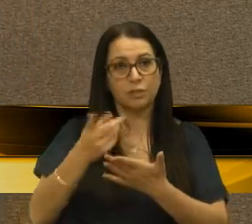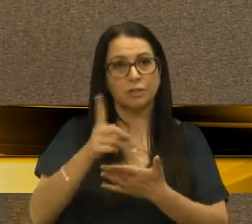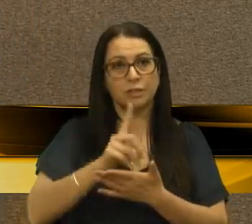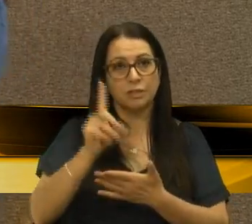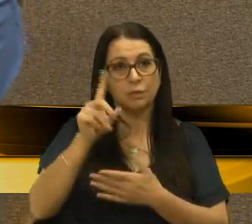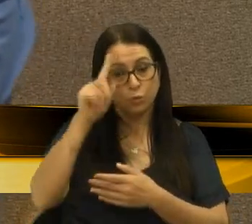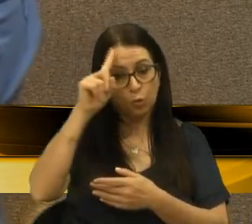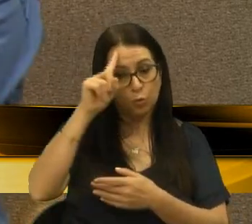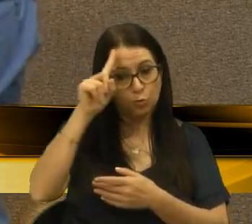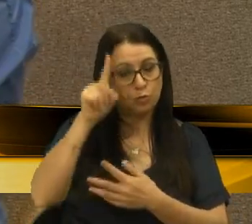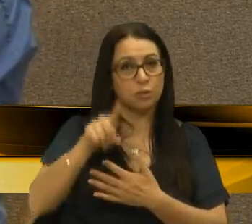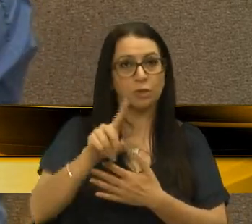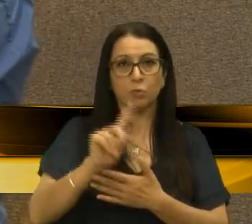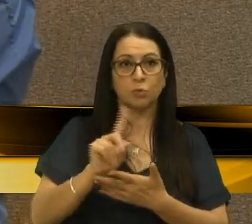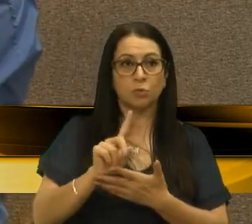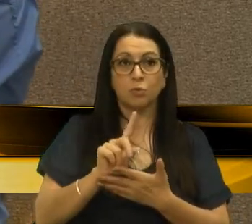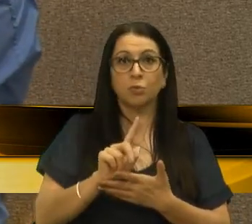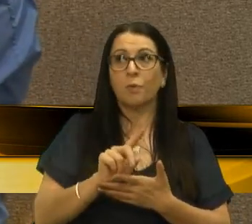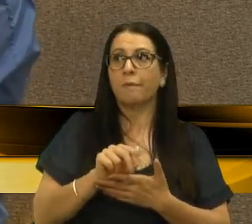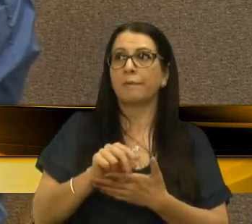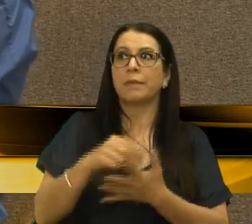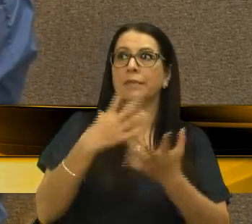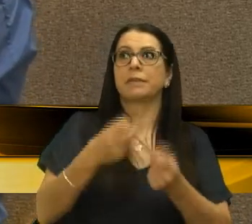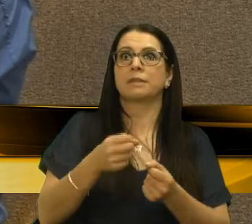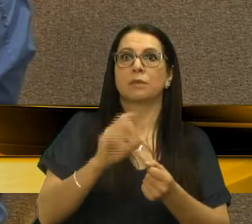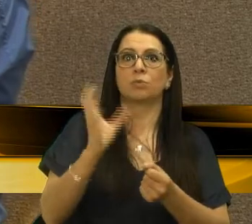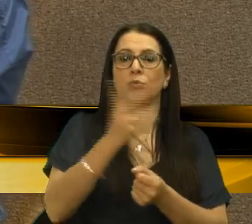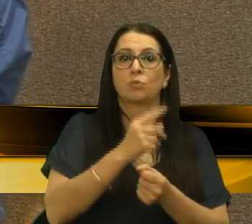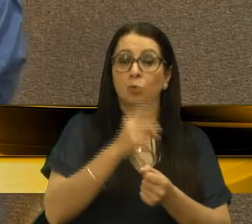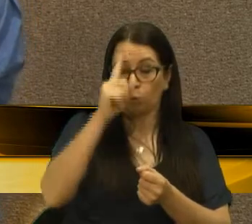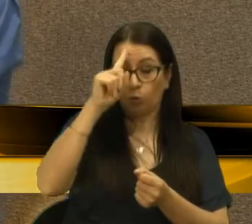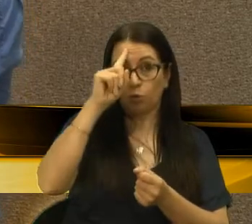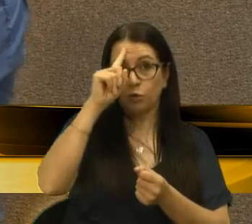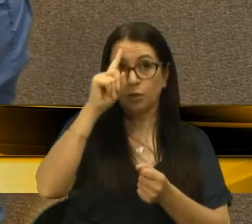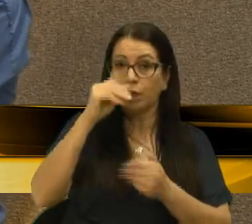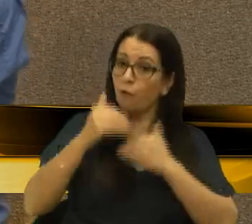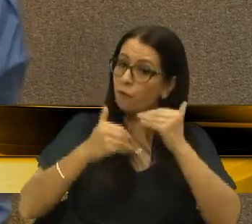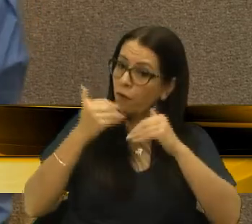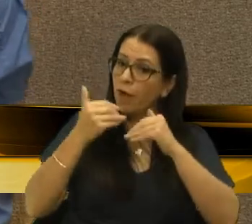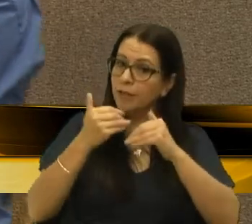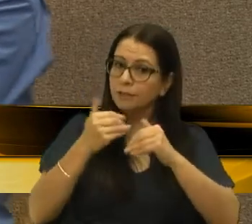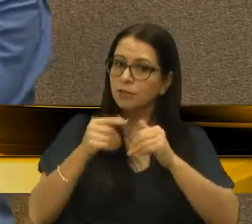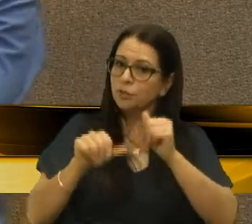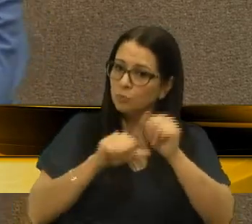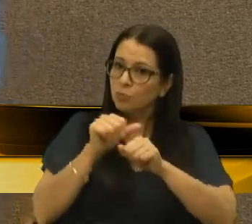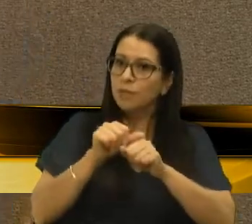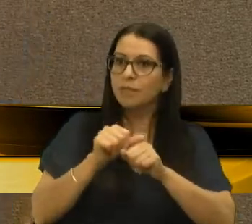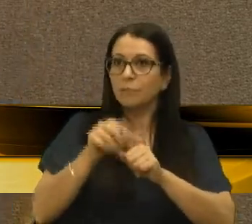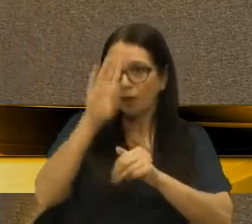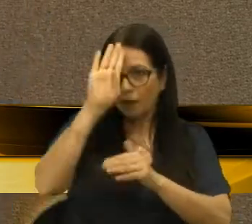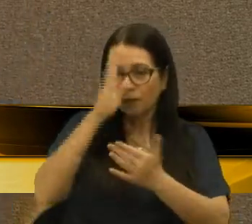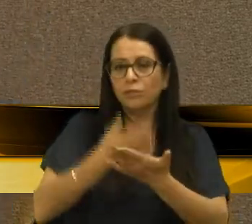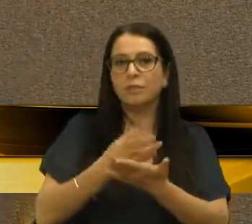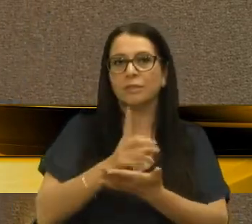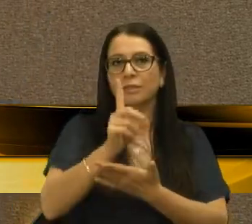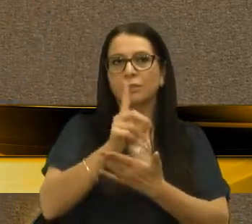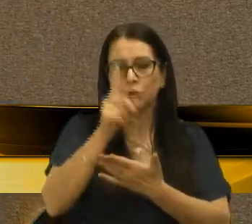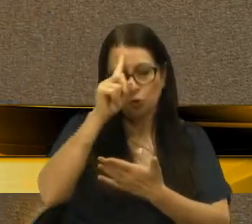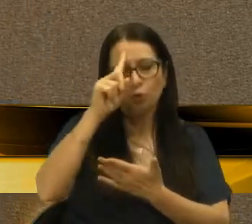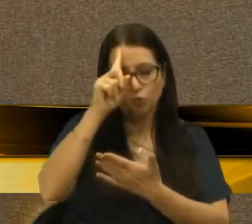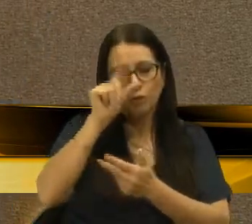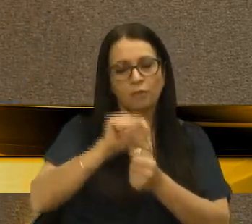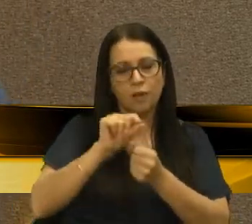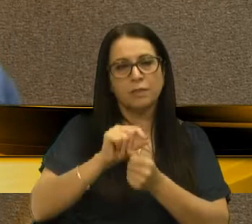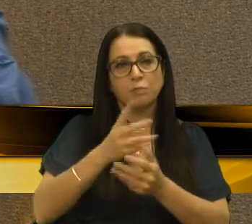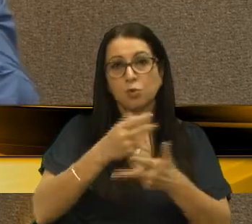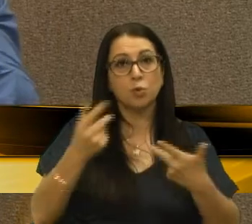santo dia, eu não sou convertido. Eu estou em fase de conversão, porque eu estou me convertendo todo dia. Eu tenho